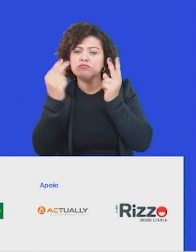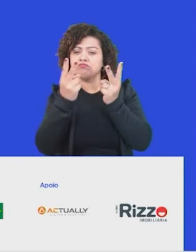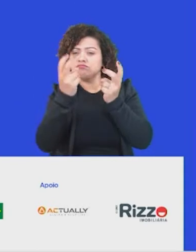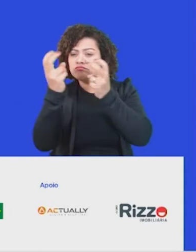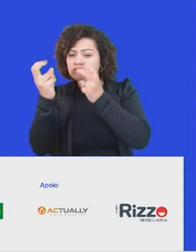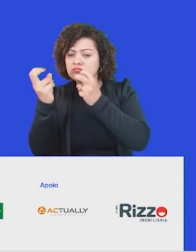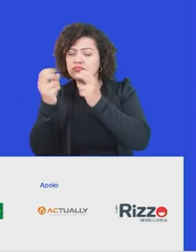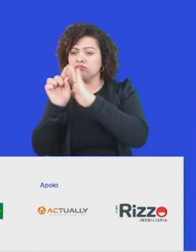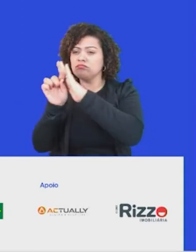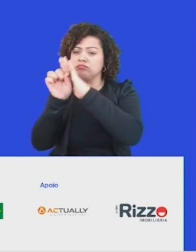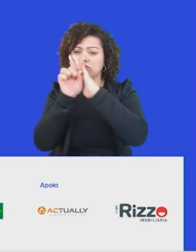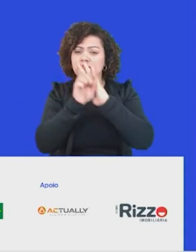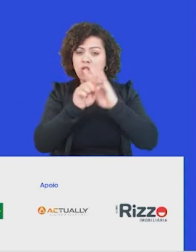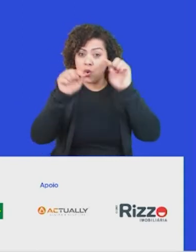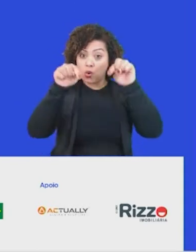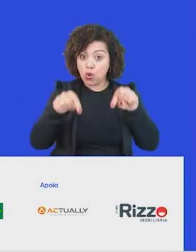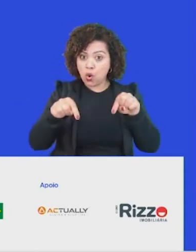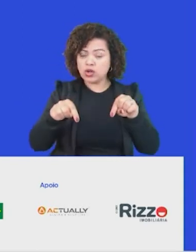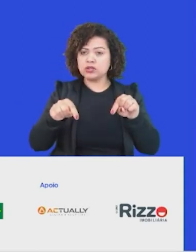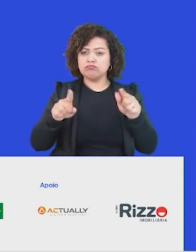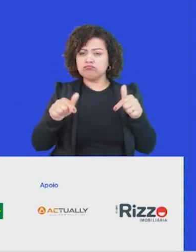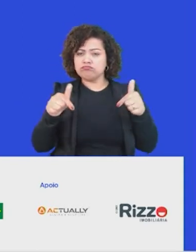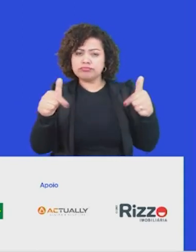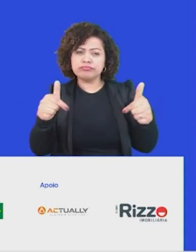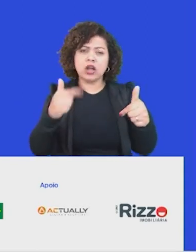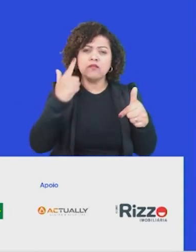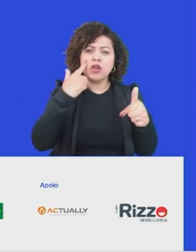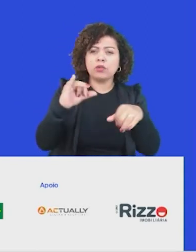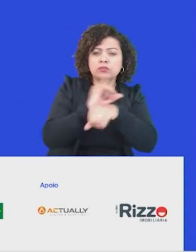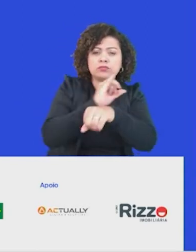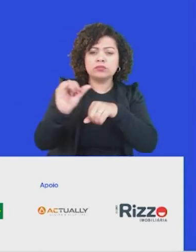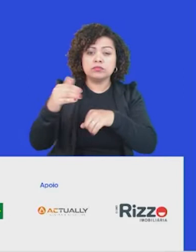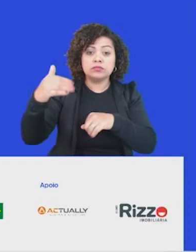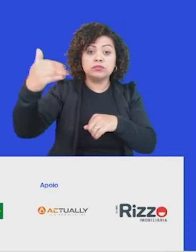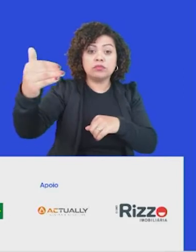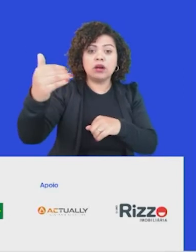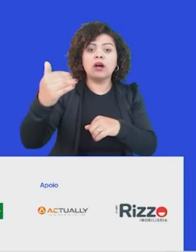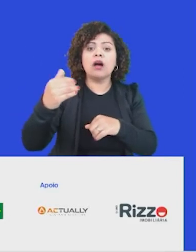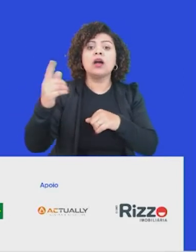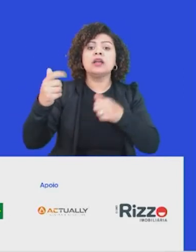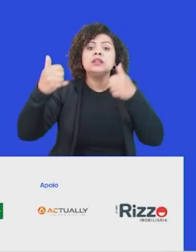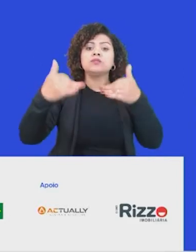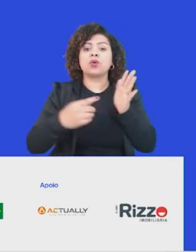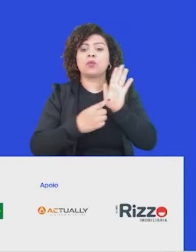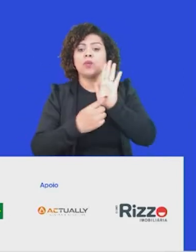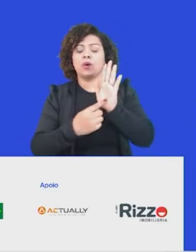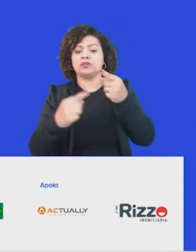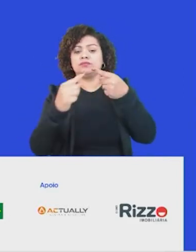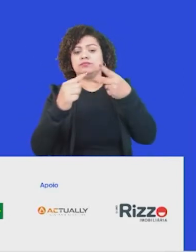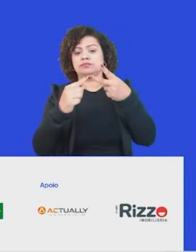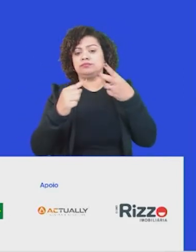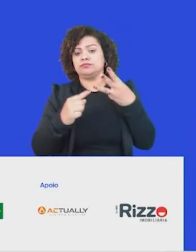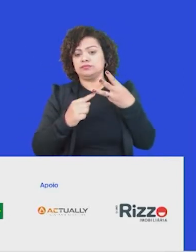analisando esse nosso momento, né, de maneira ativa e construindo possíveis futuros, ele mostra em três grandes números,